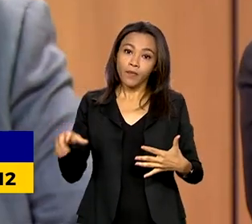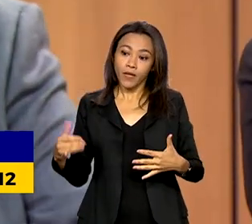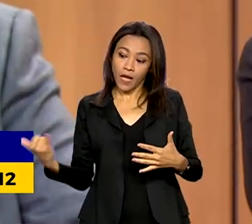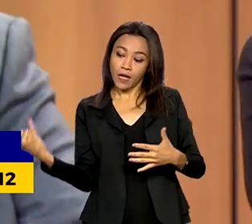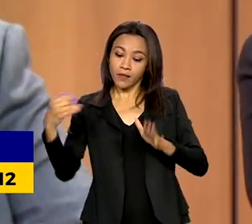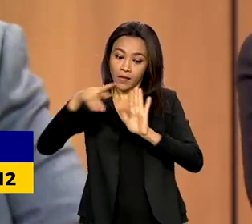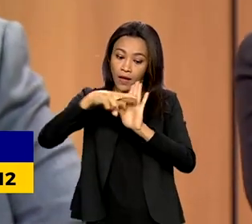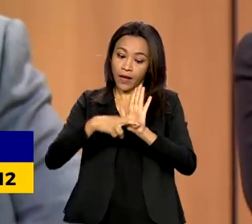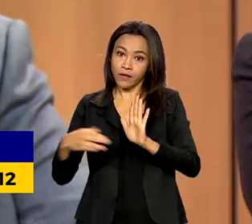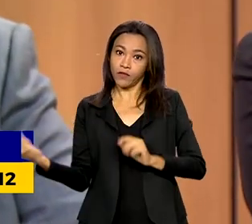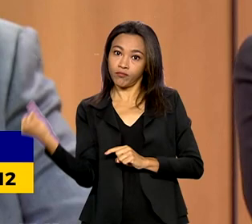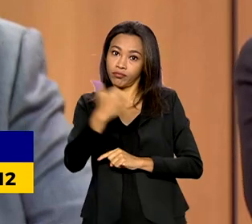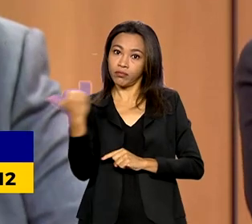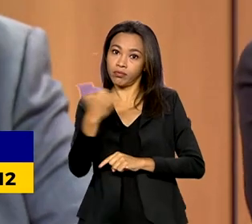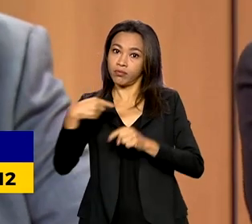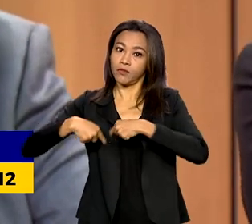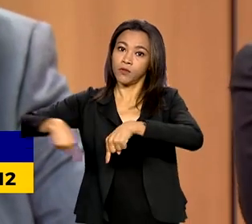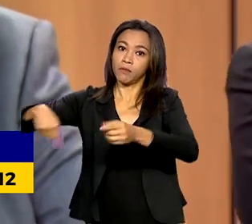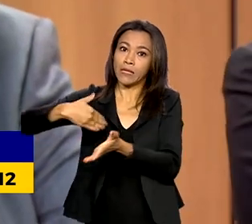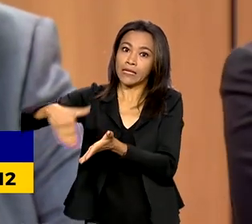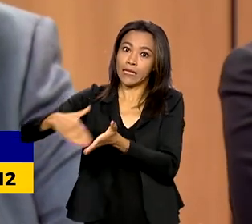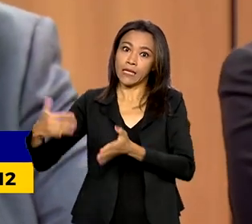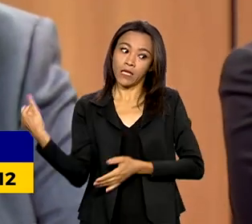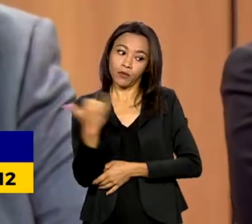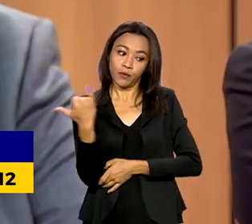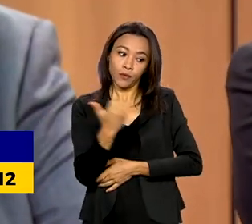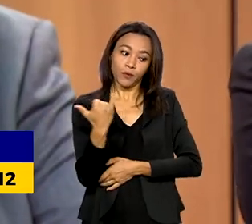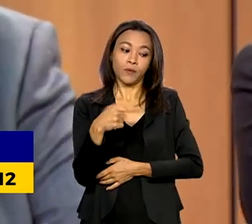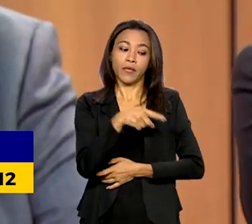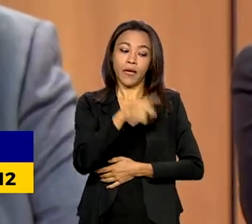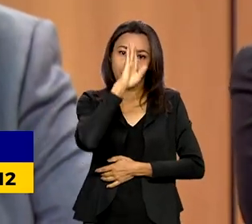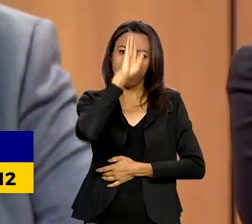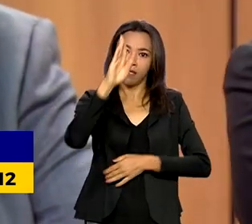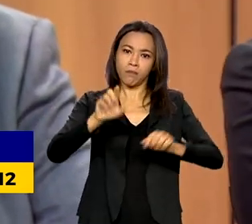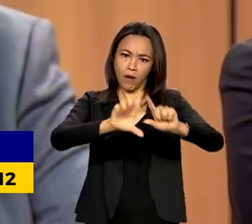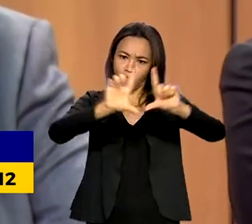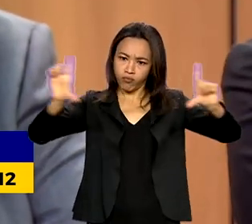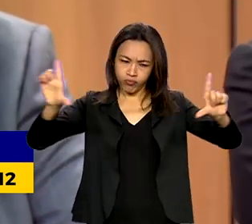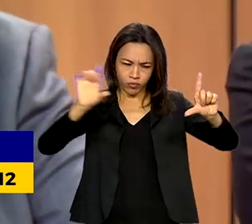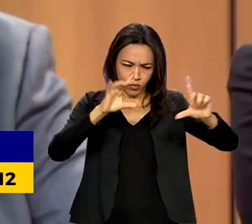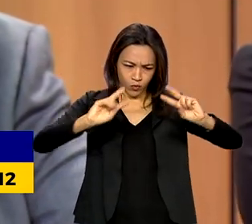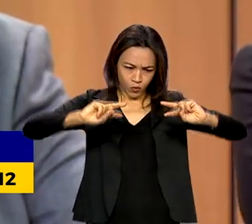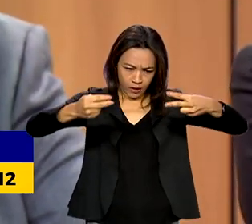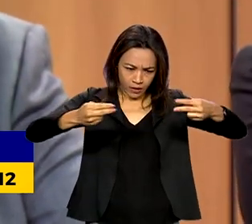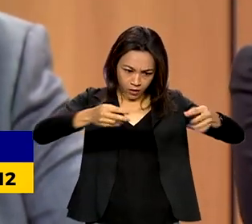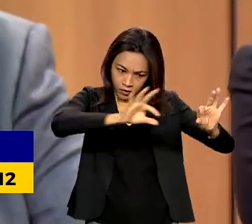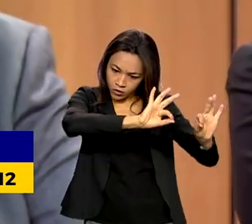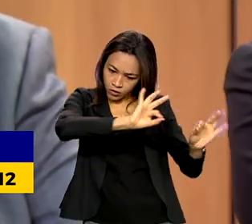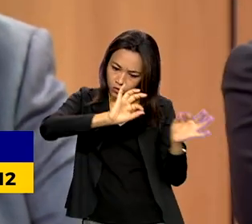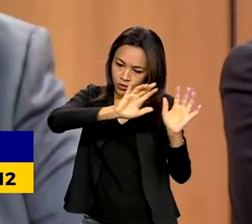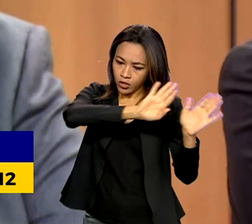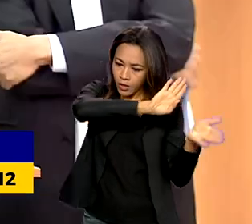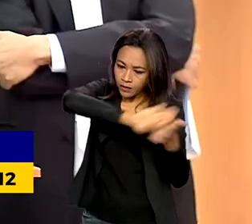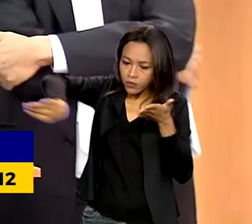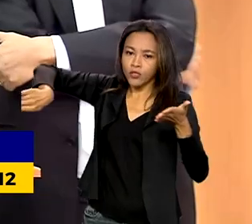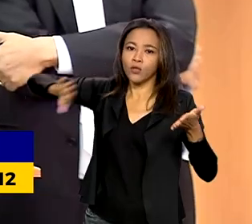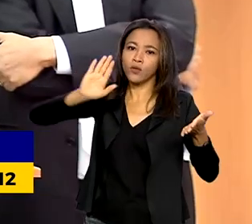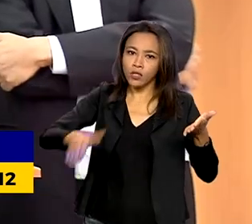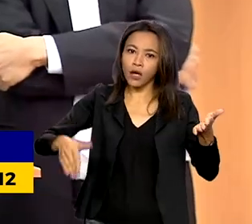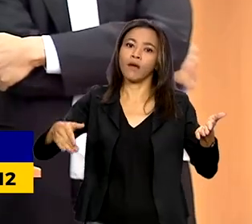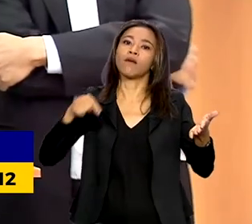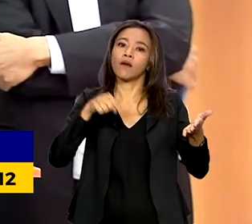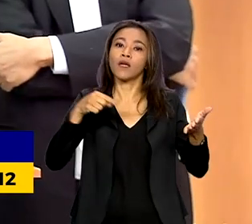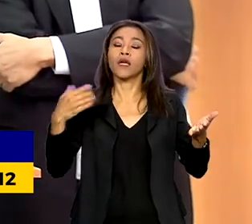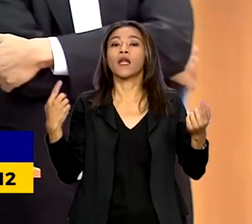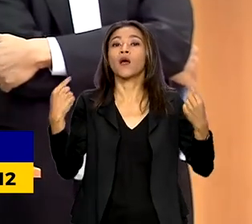Flávio Dino disse pelas redes sociais que a página principal do Google retirou o link para o texto contrário à proposta. Durante a